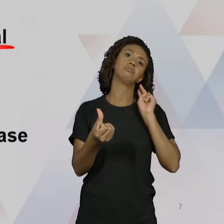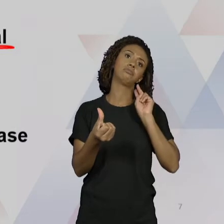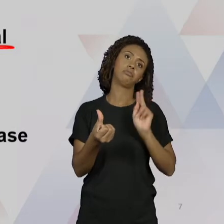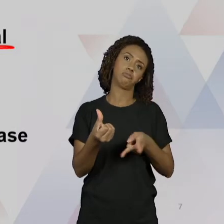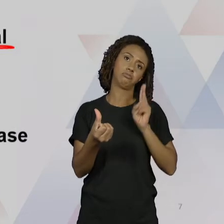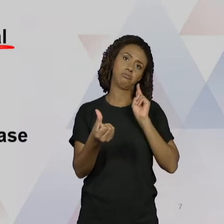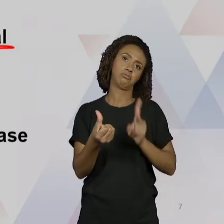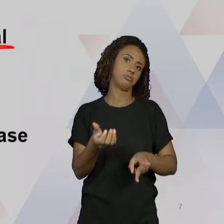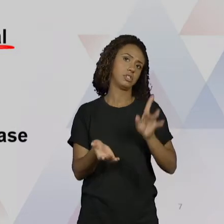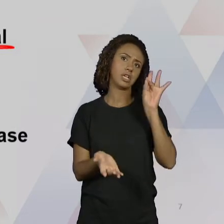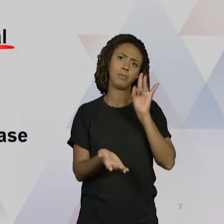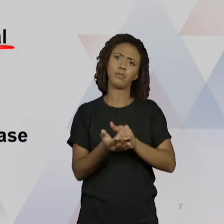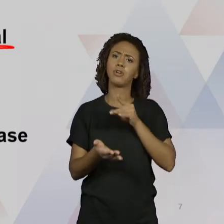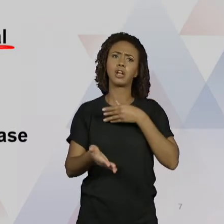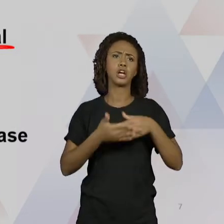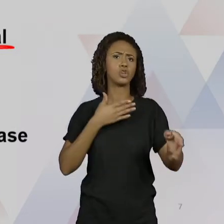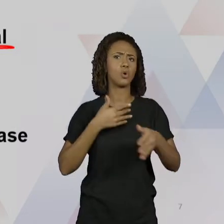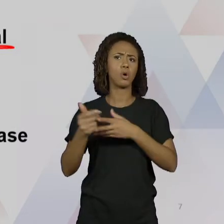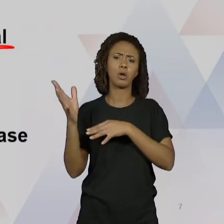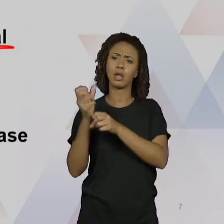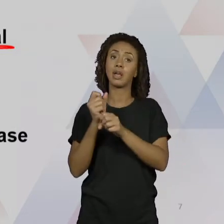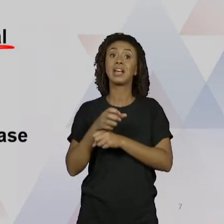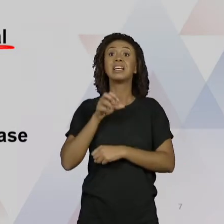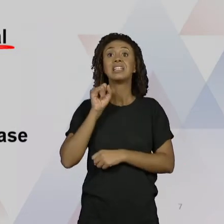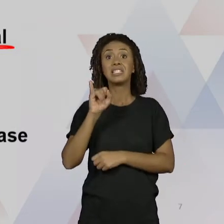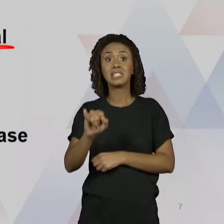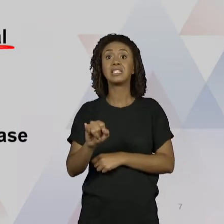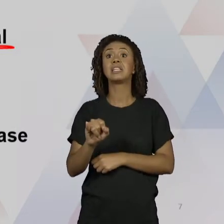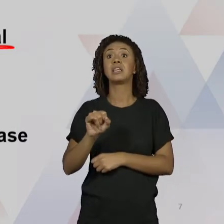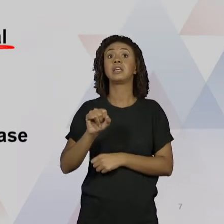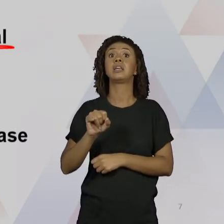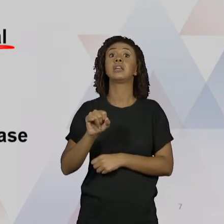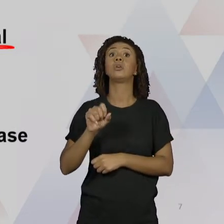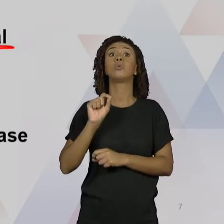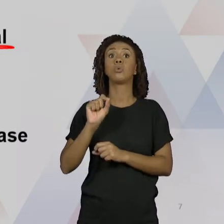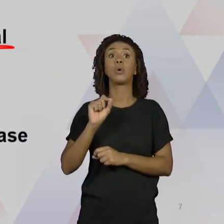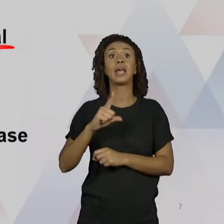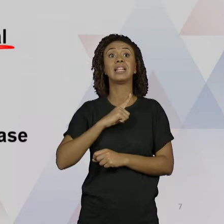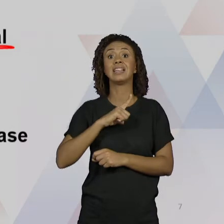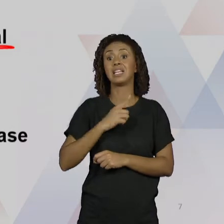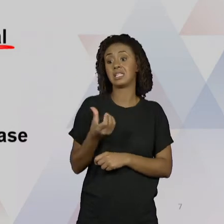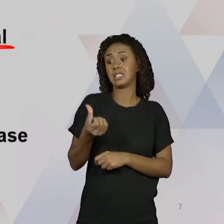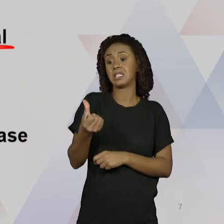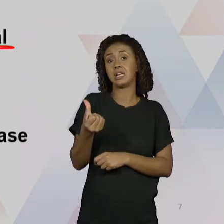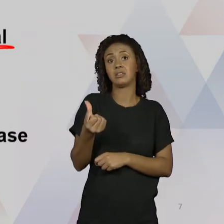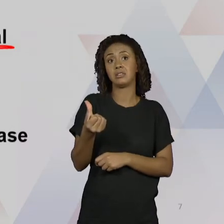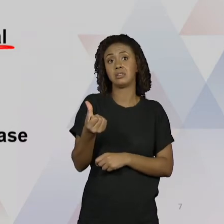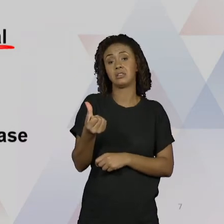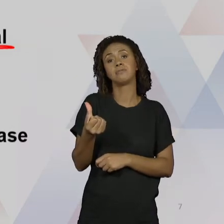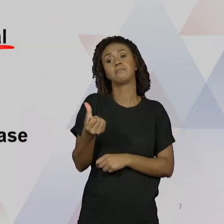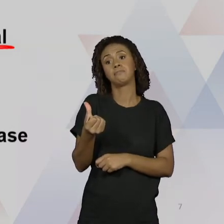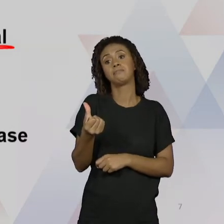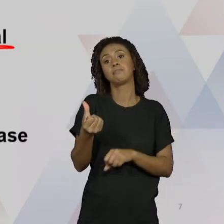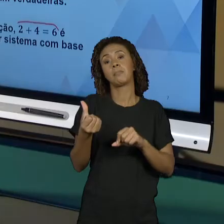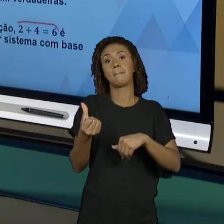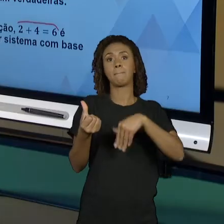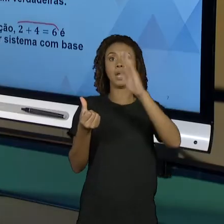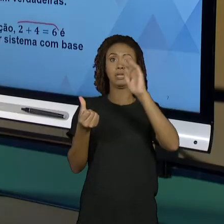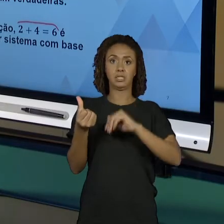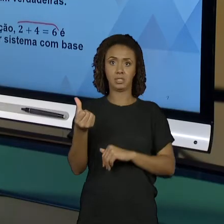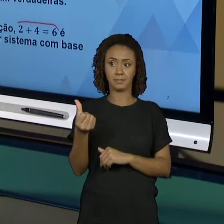para qualquer sistema em que admita o 6 como um símbolo. Portanto, a base tem que ser maior que 6.